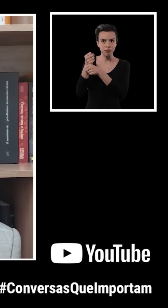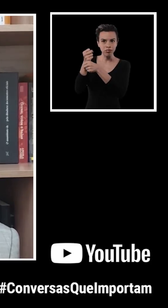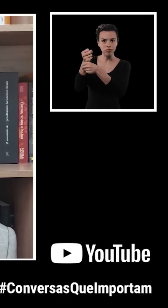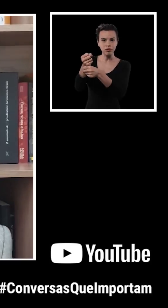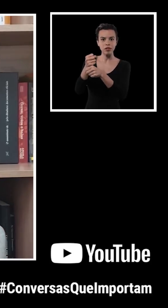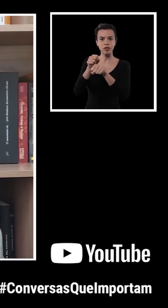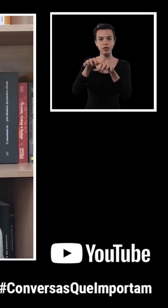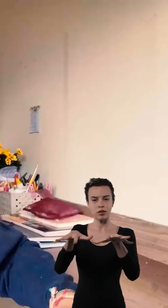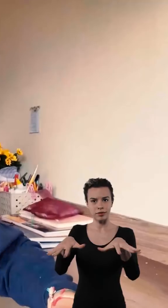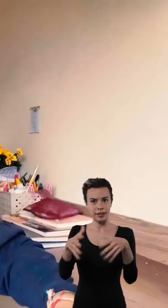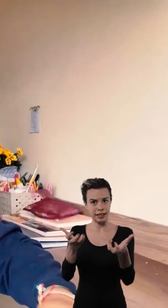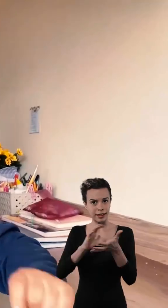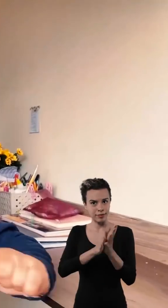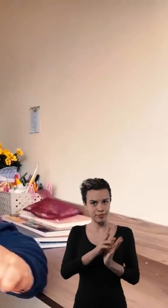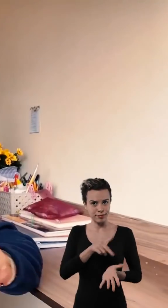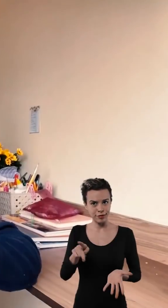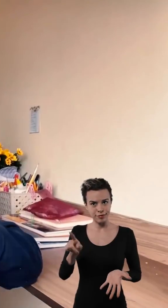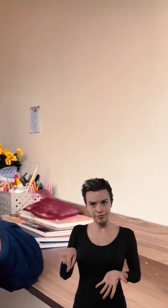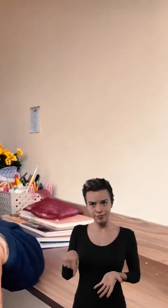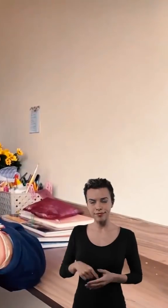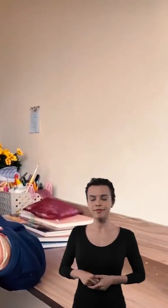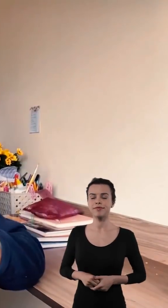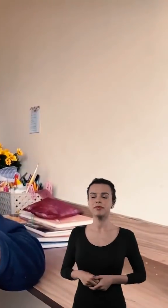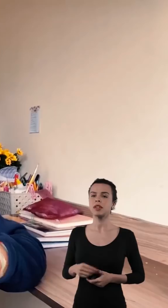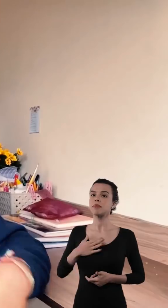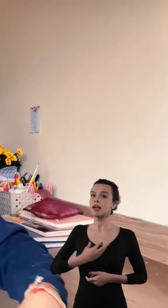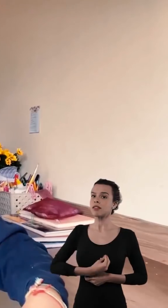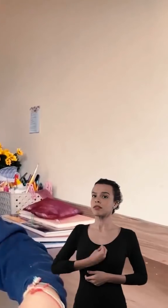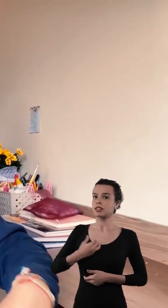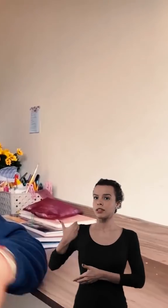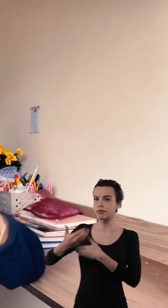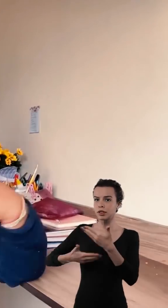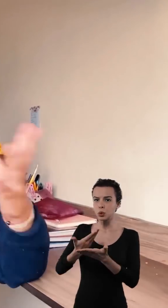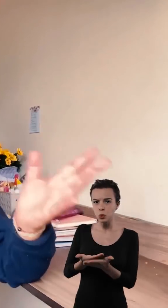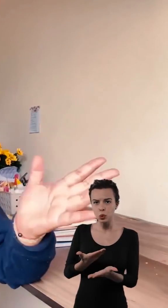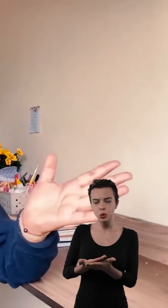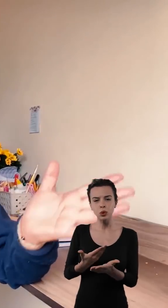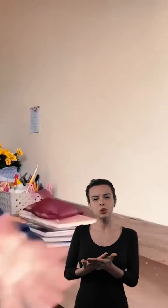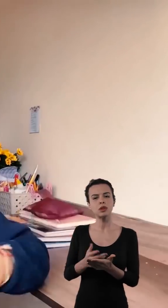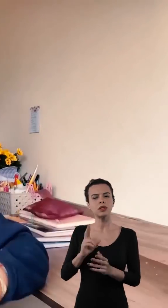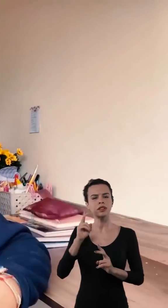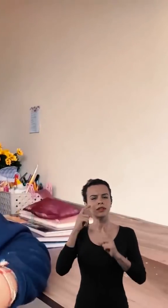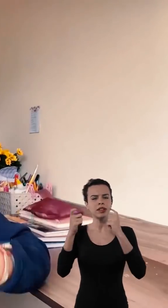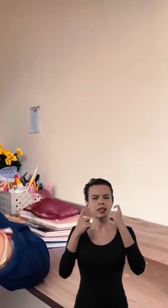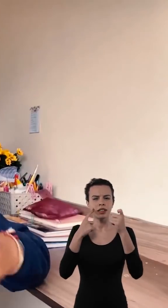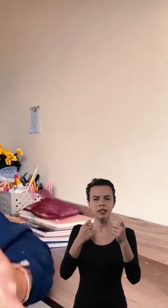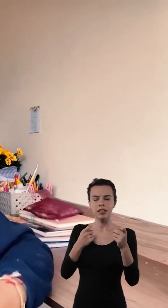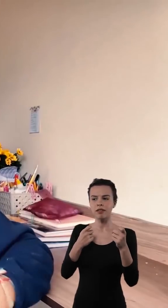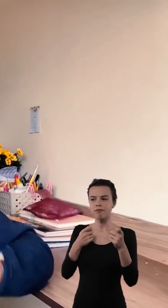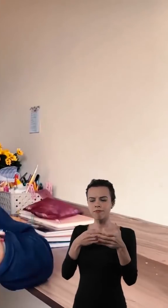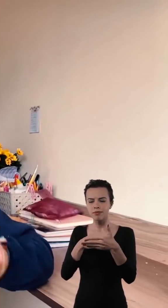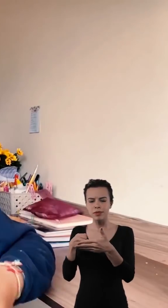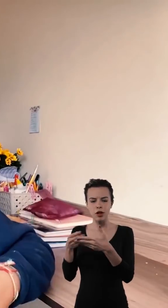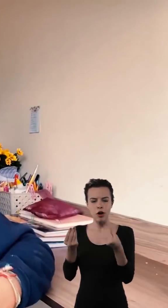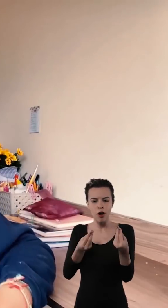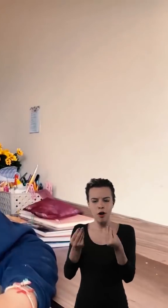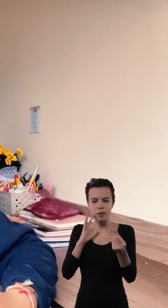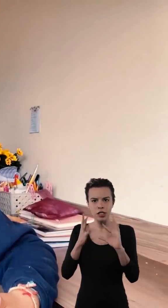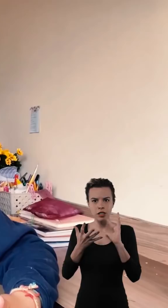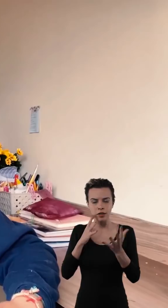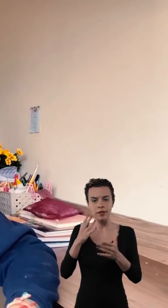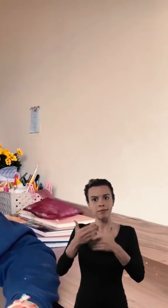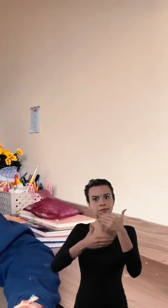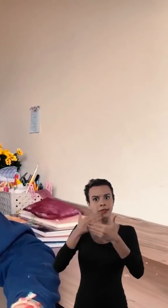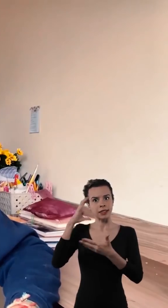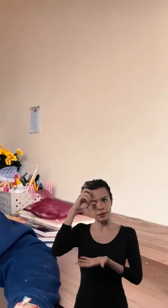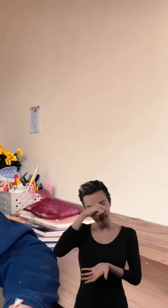matar o professor, né? Então, na minha vida de estudante, gente, na verdade, na vida de estudante a gente sempre enfrenta algumas barreiras, algumas coisas que a gente tem